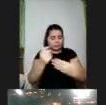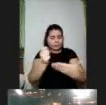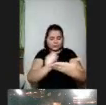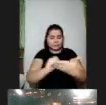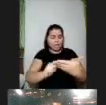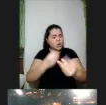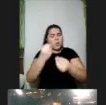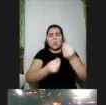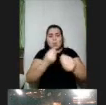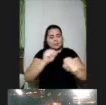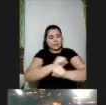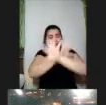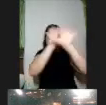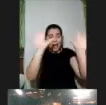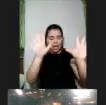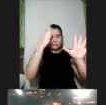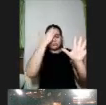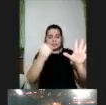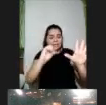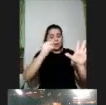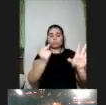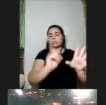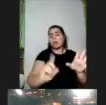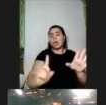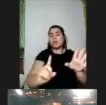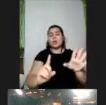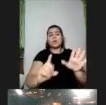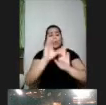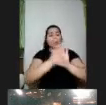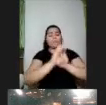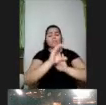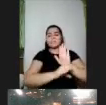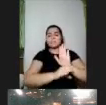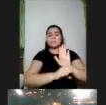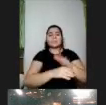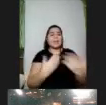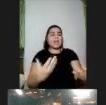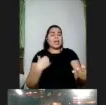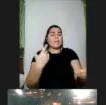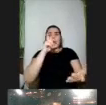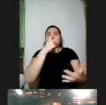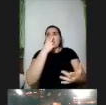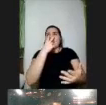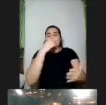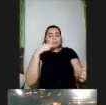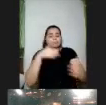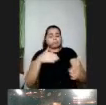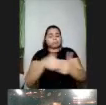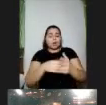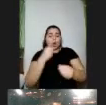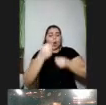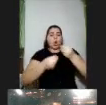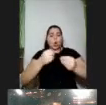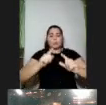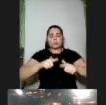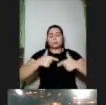com clareza o que sabem ou não sabem sobre o determinado conceito vão ficar limitadas na sua possibilidade de expressão então